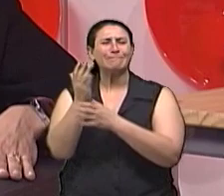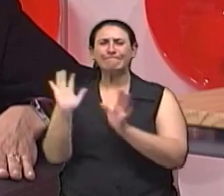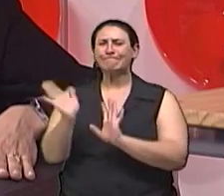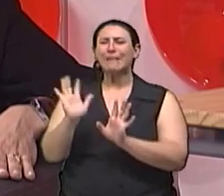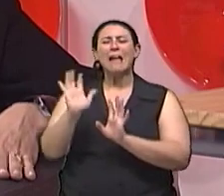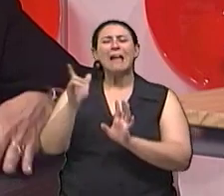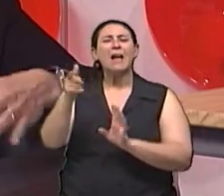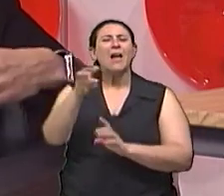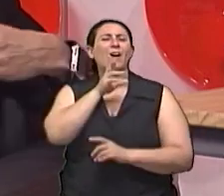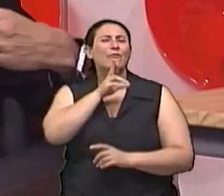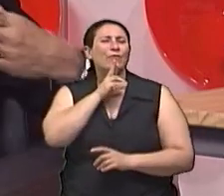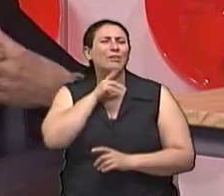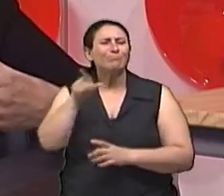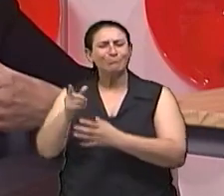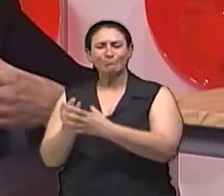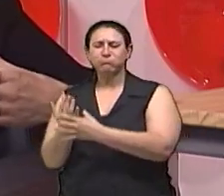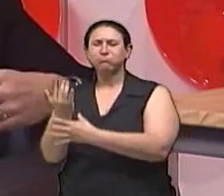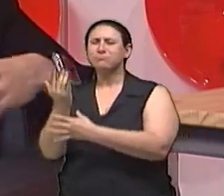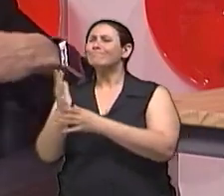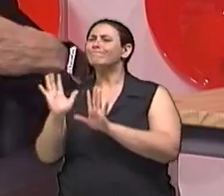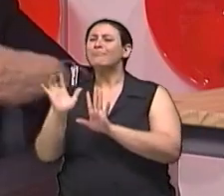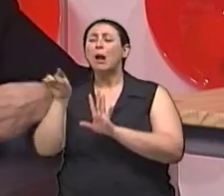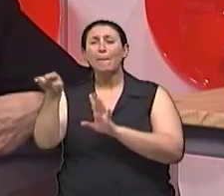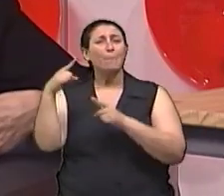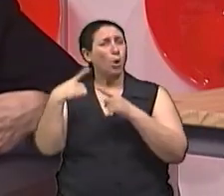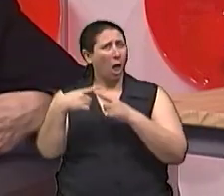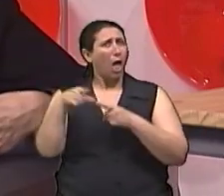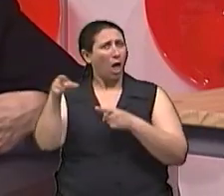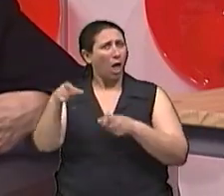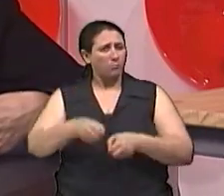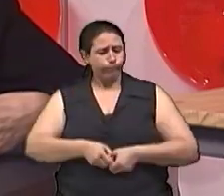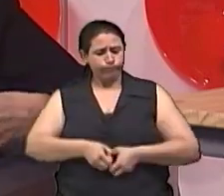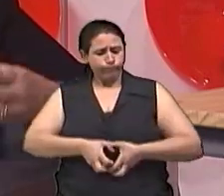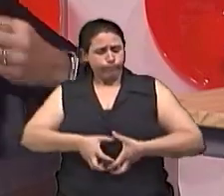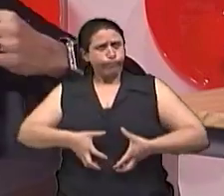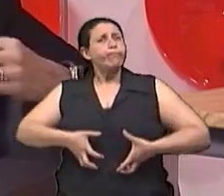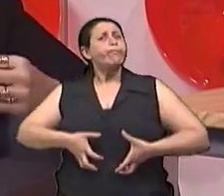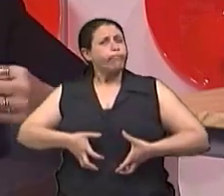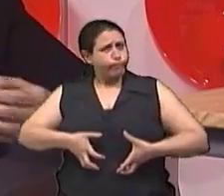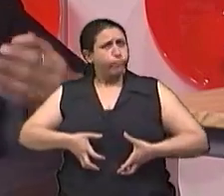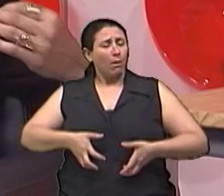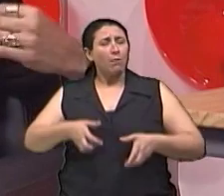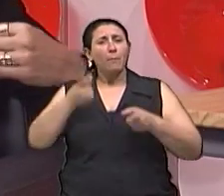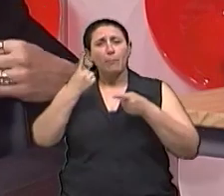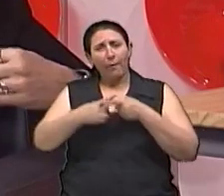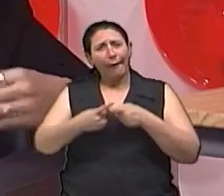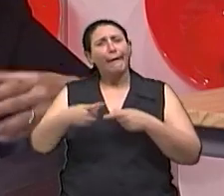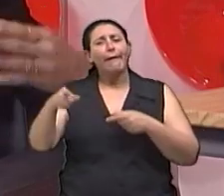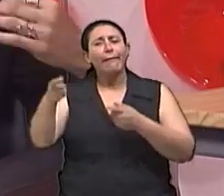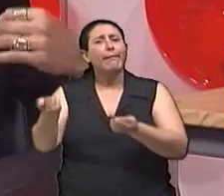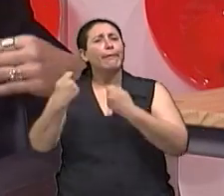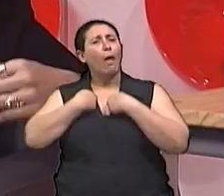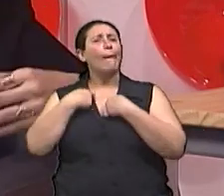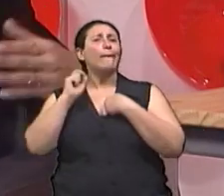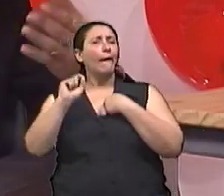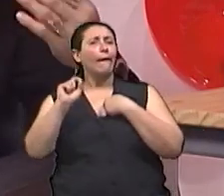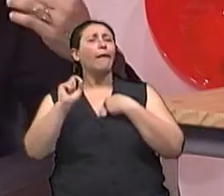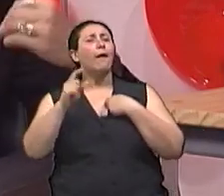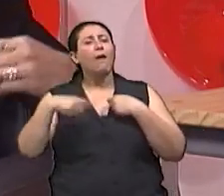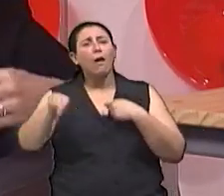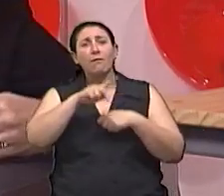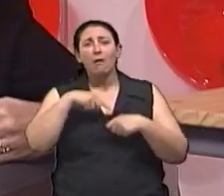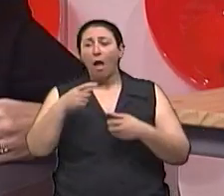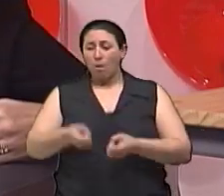bebidas gaseificadas, elas aumentam, dilatam o nosso estômago Com isso, fazem com que a gente